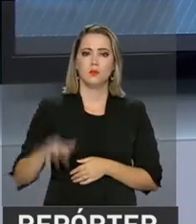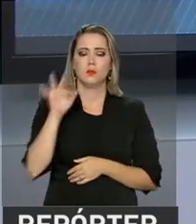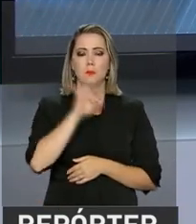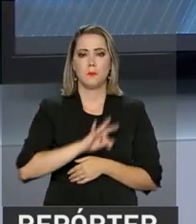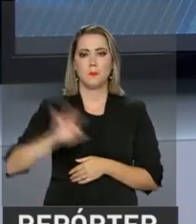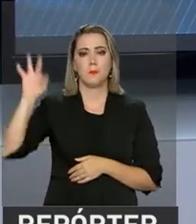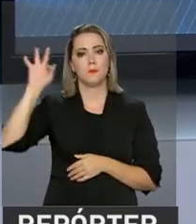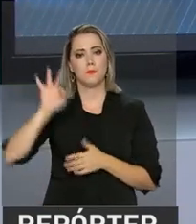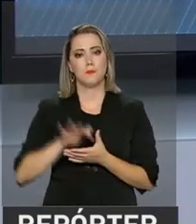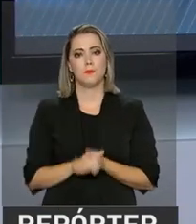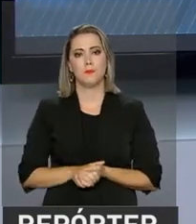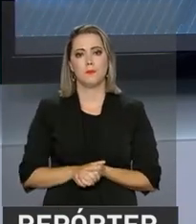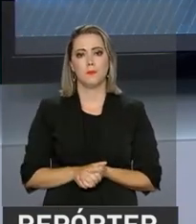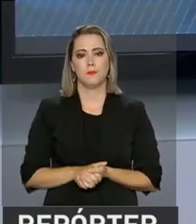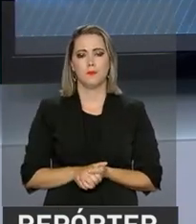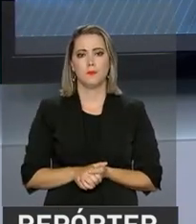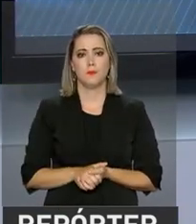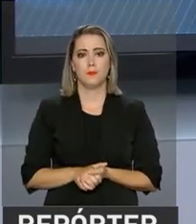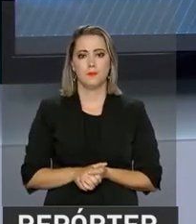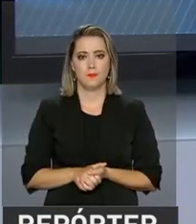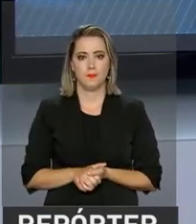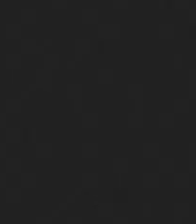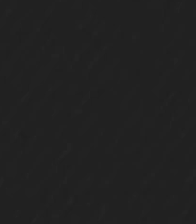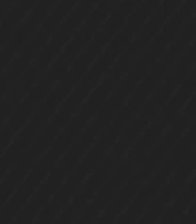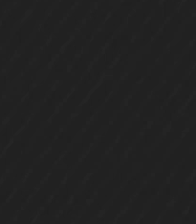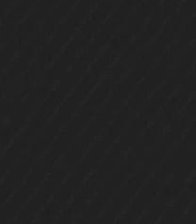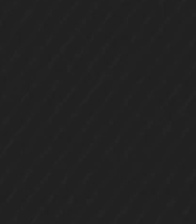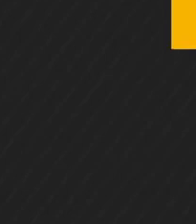aqui na NBR, a TV do Governo Federal.